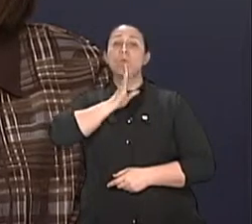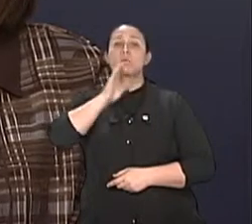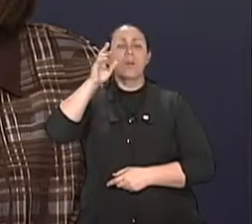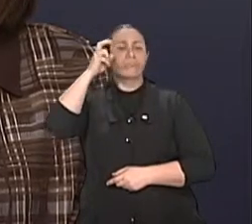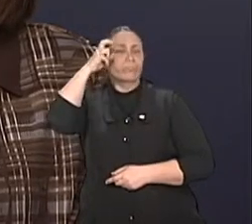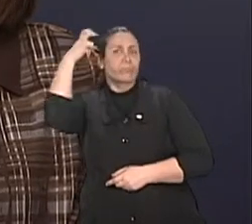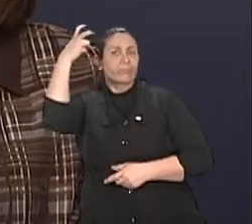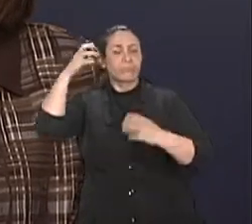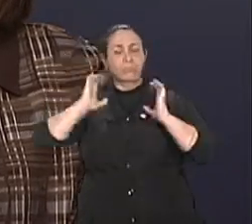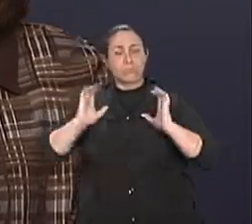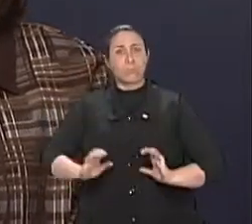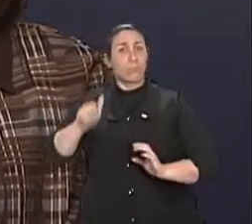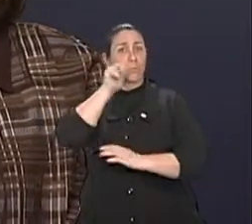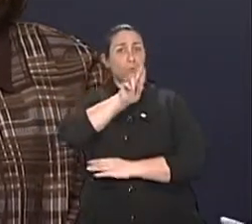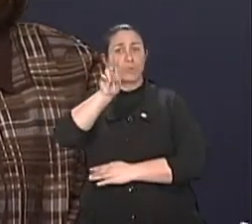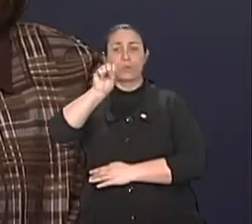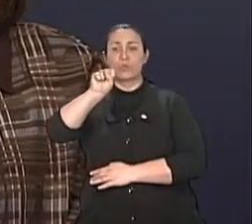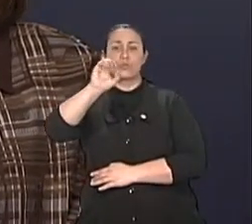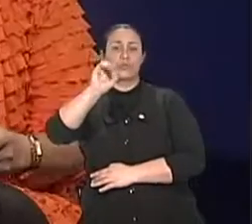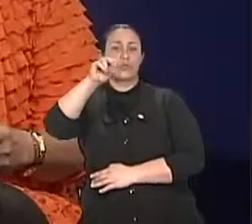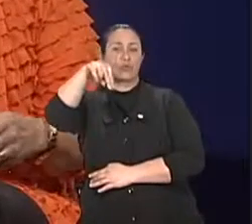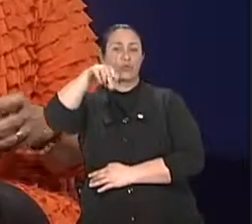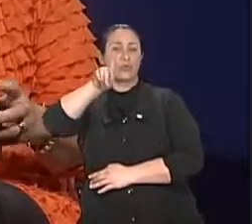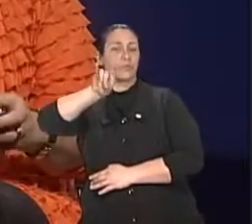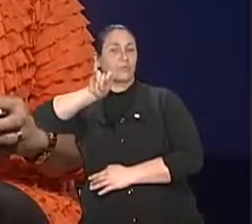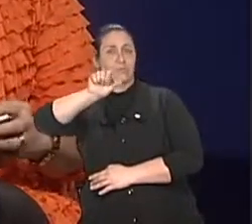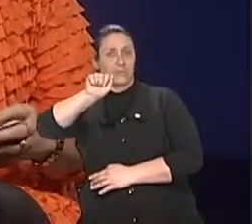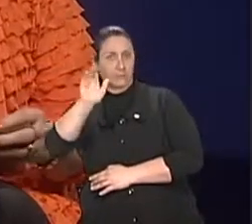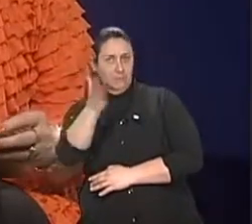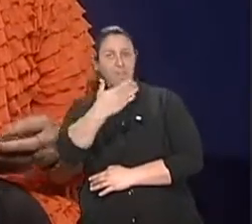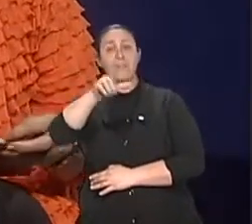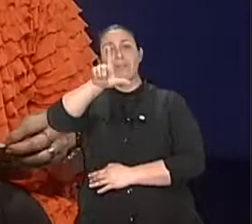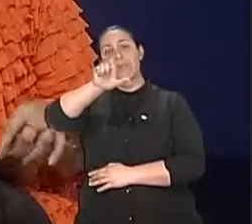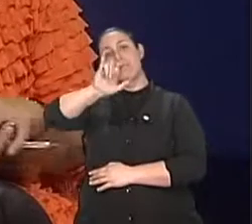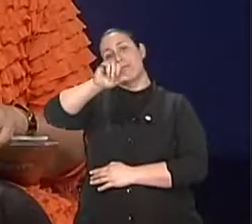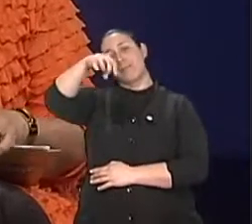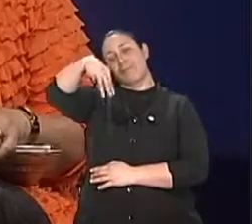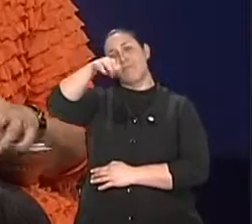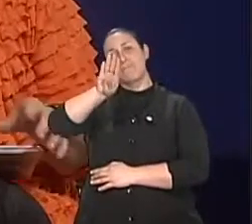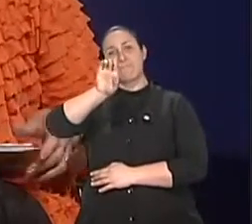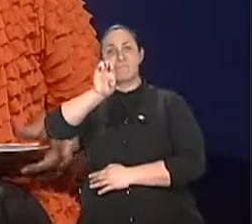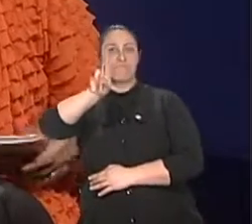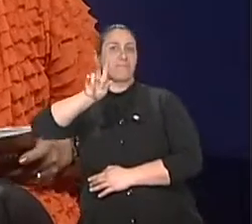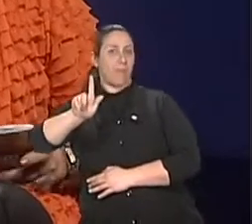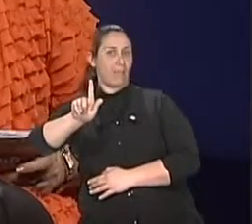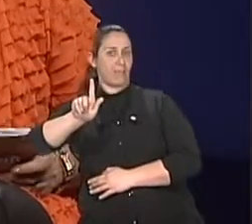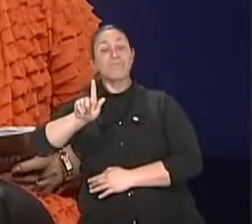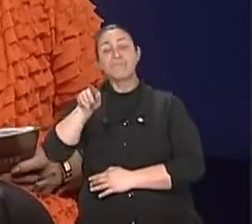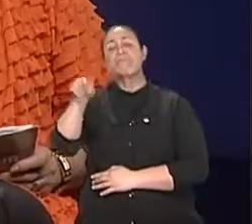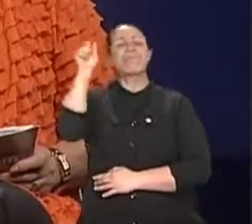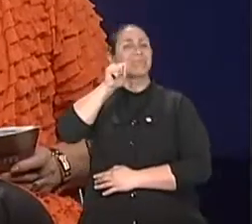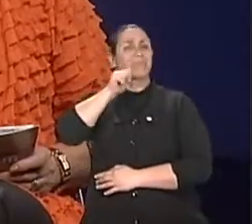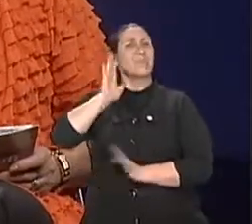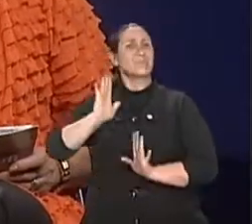sistêmica, a psicóloga Sônia Limberger. Sônia, é um prazer te ter no Viva Bem, um programa de 17 anos no